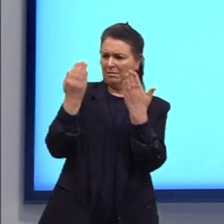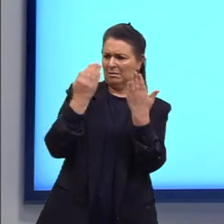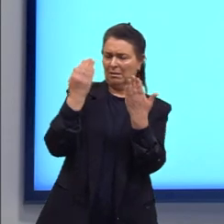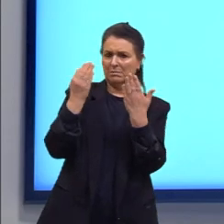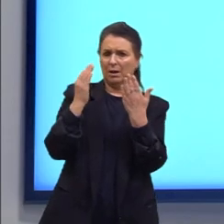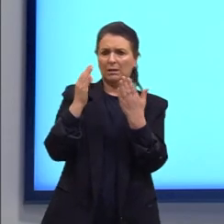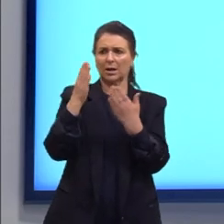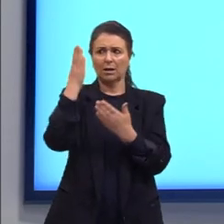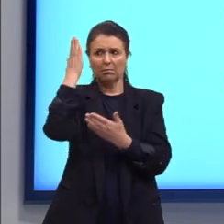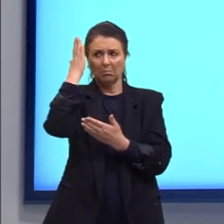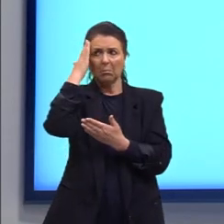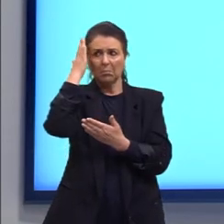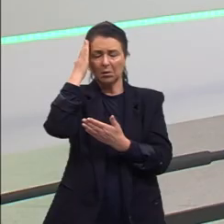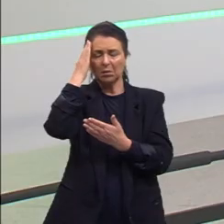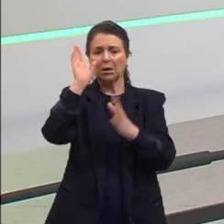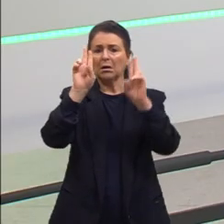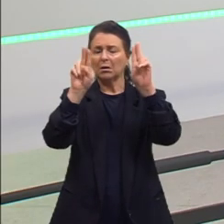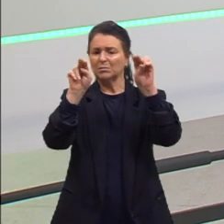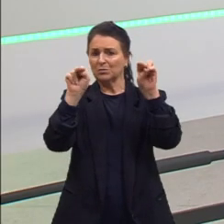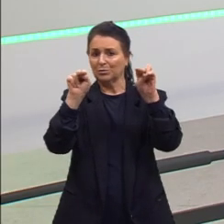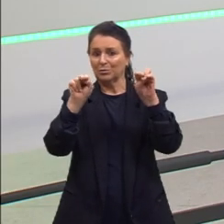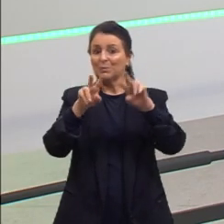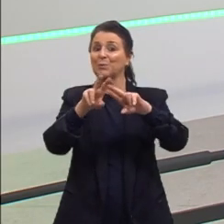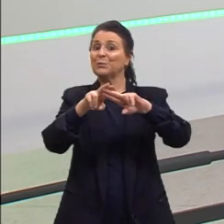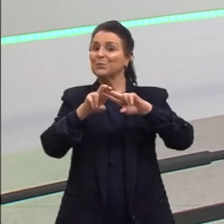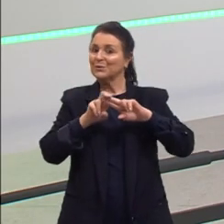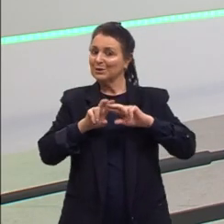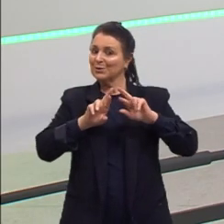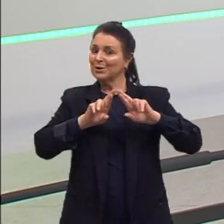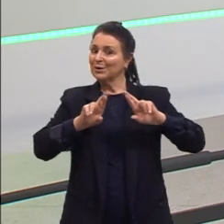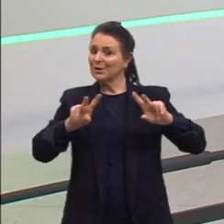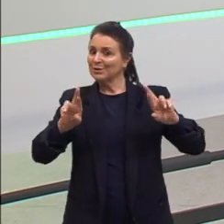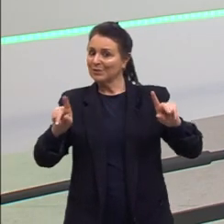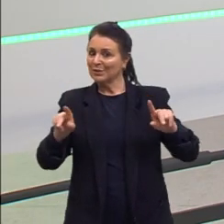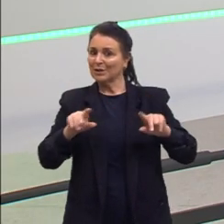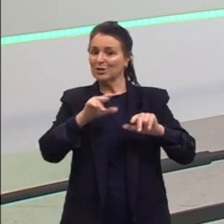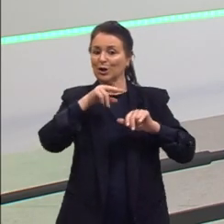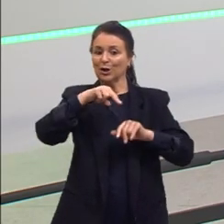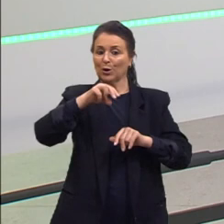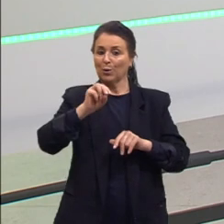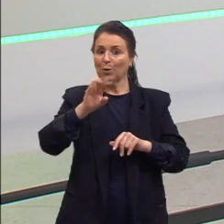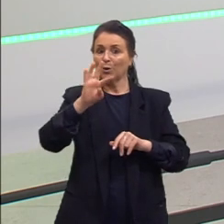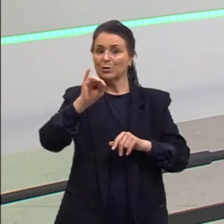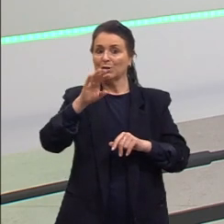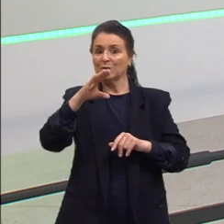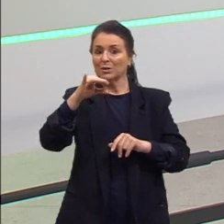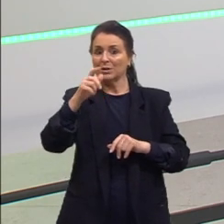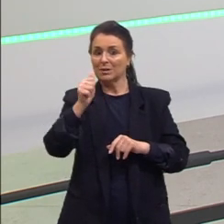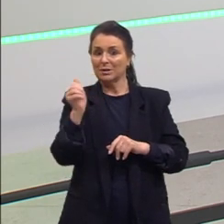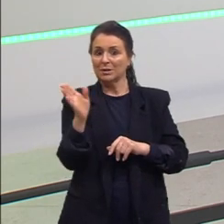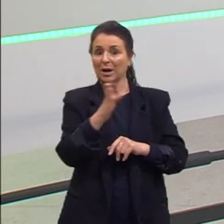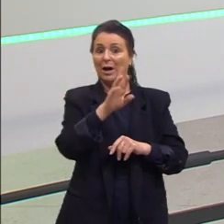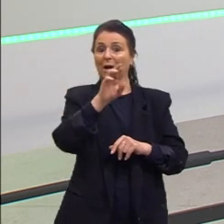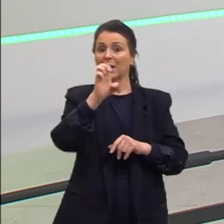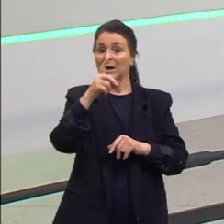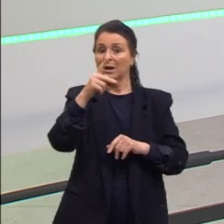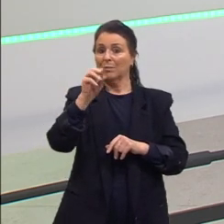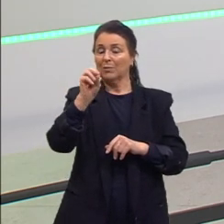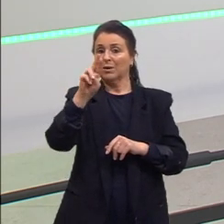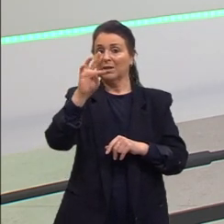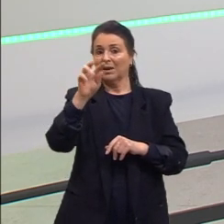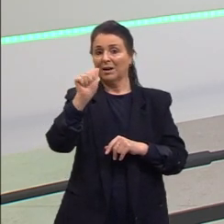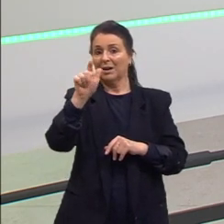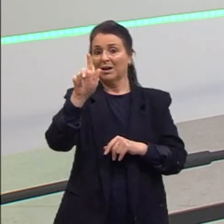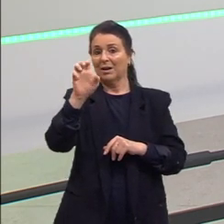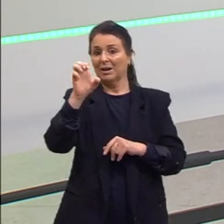aquele assunto. Então, essa é a principal diferença entre notícia e reportagem. a notícia é muito mais sucinta e objetiva,